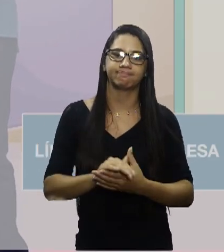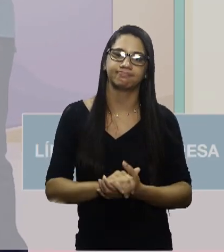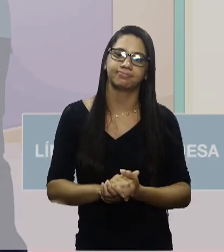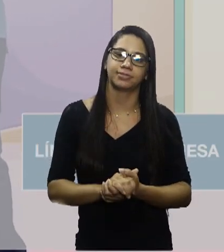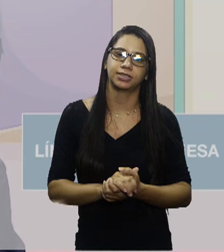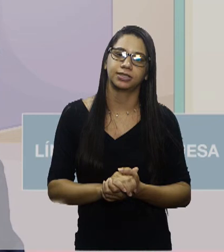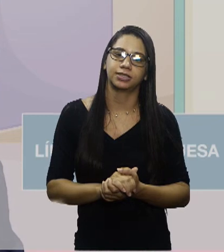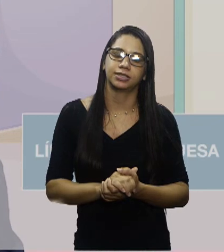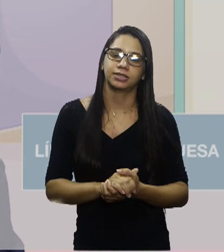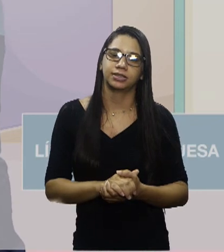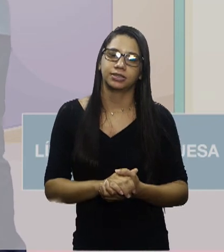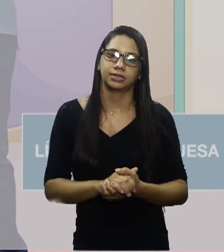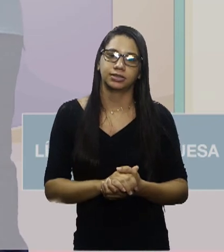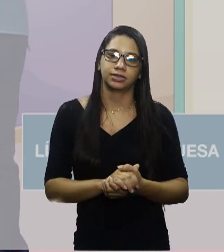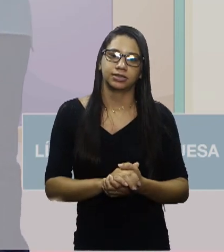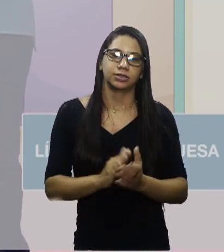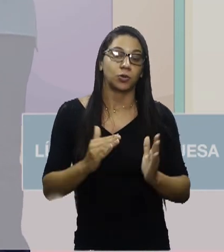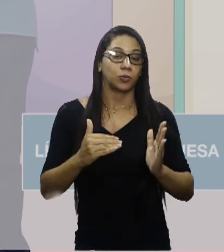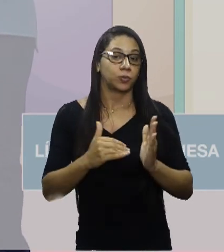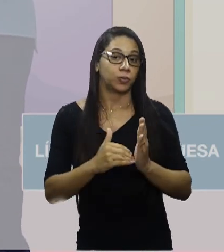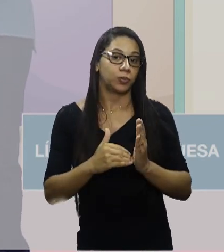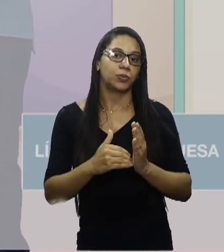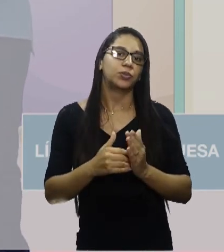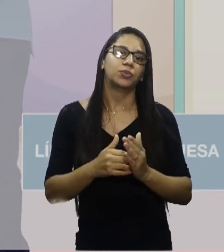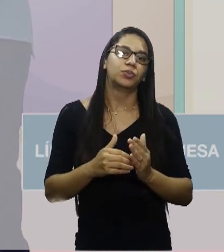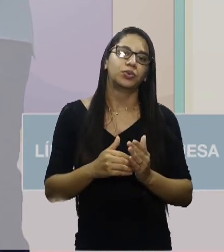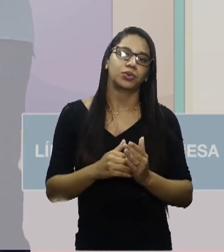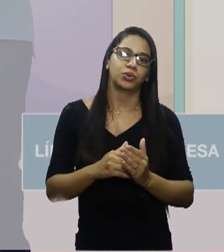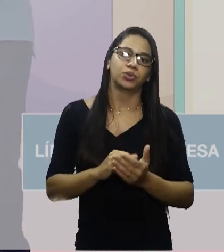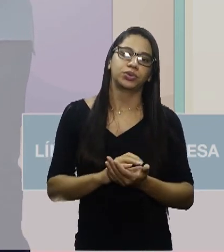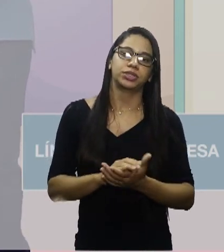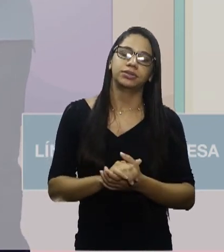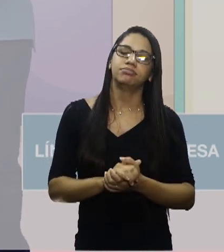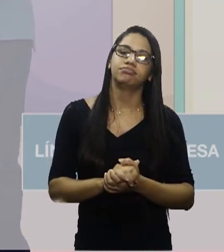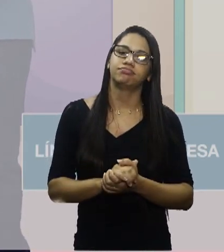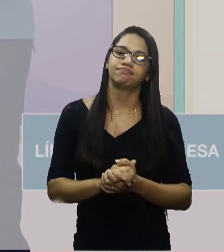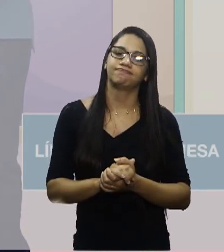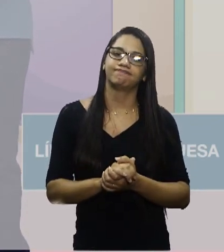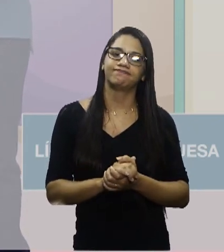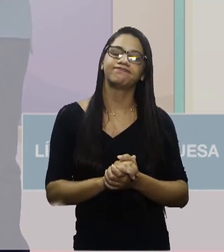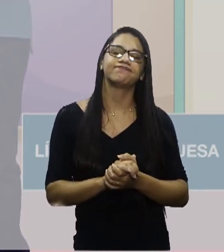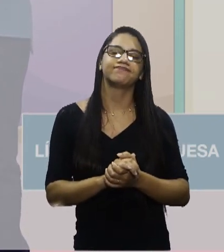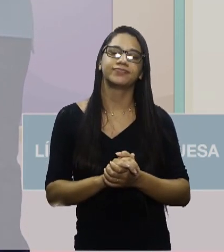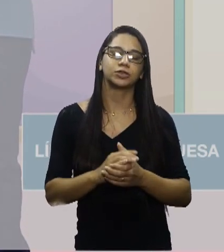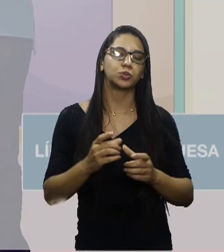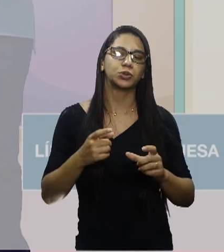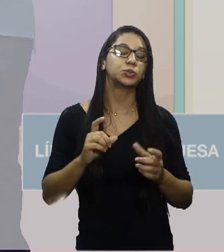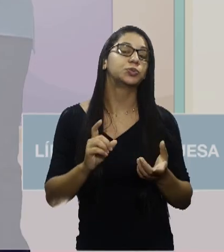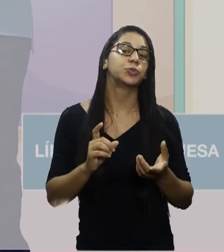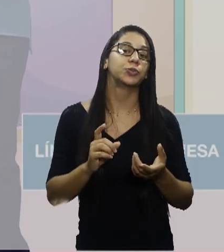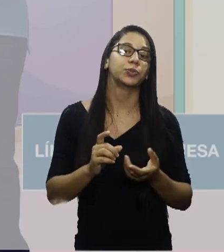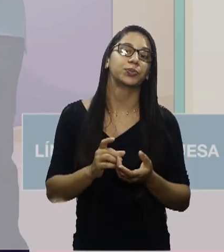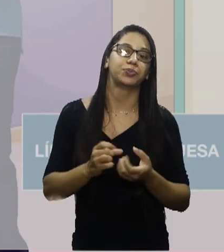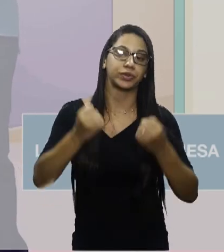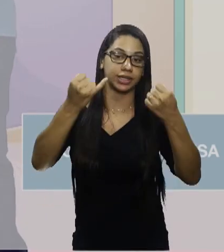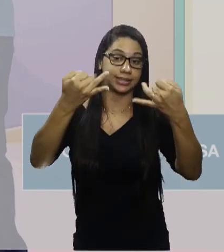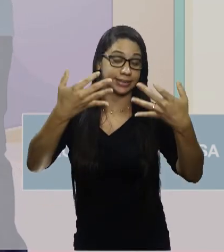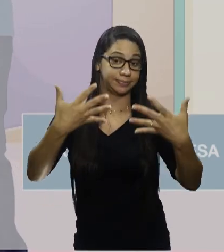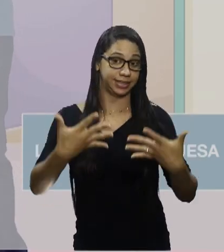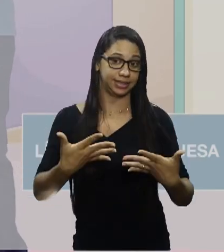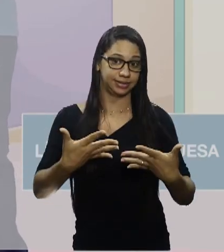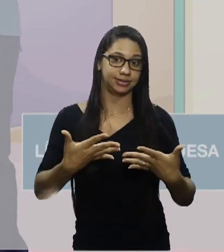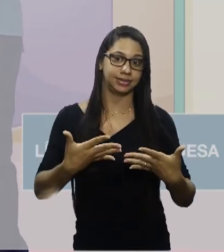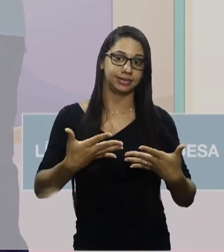E, por último, o último tipo das coordenadas são as explicativas.